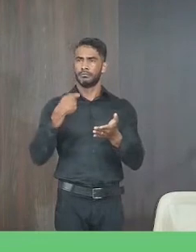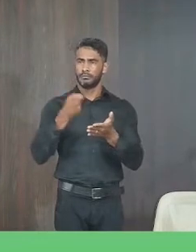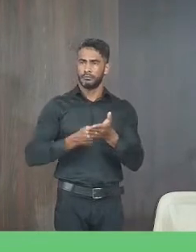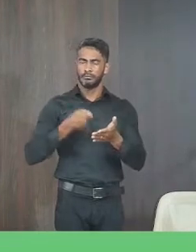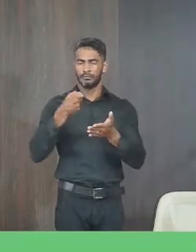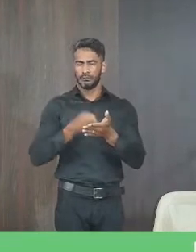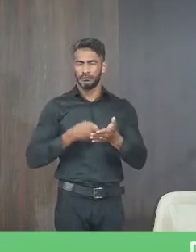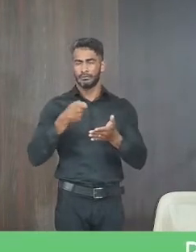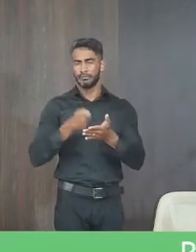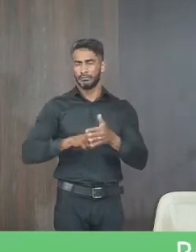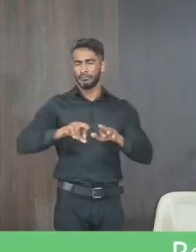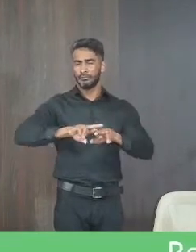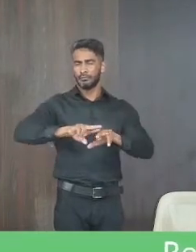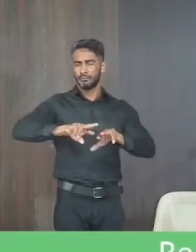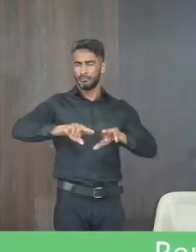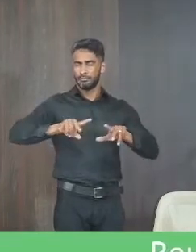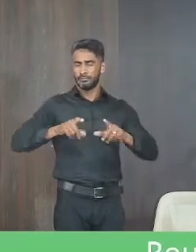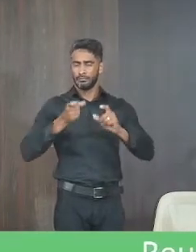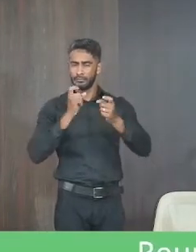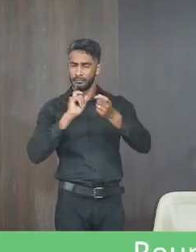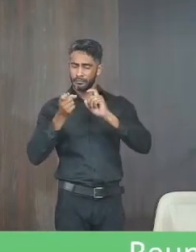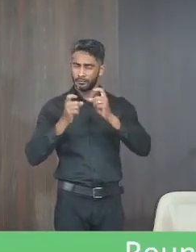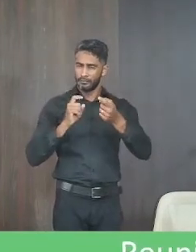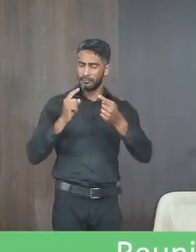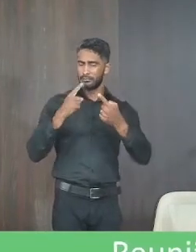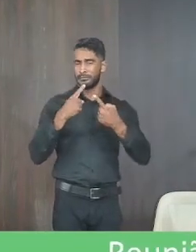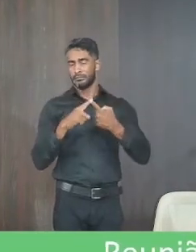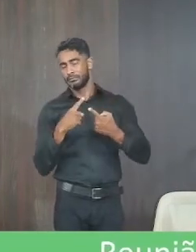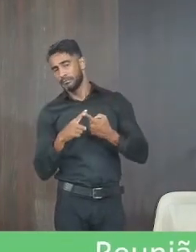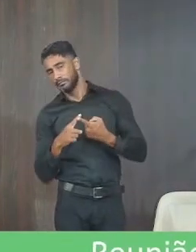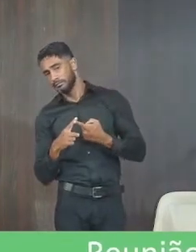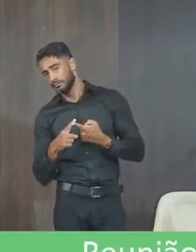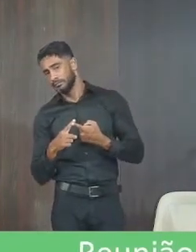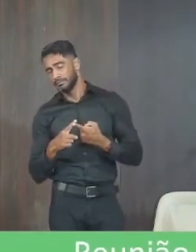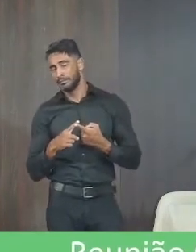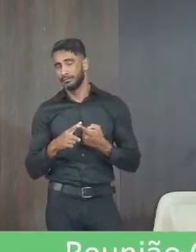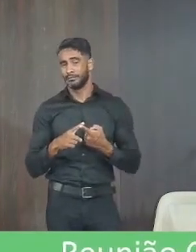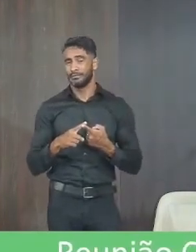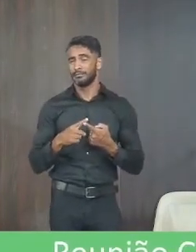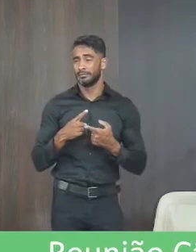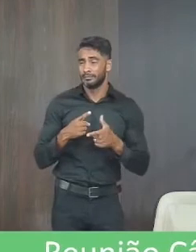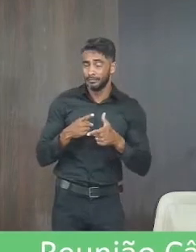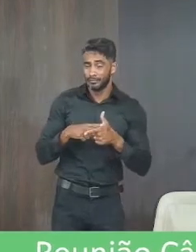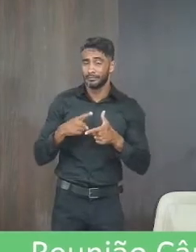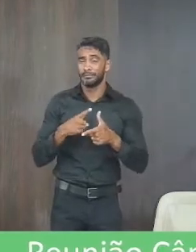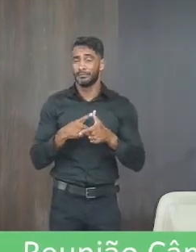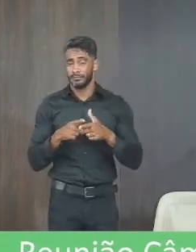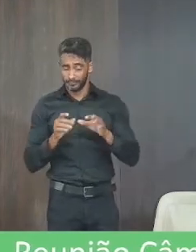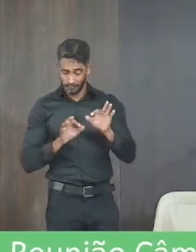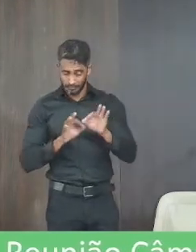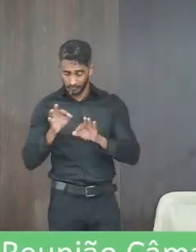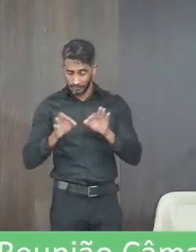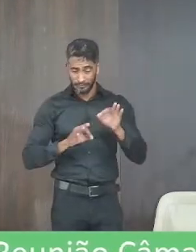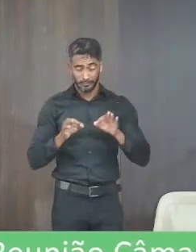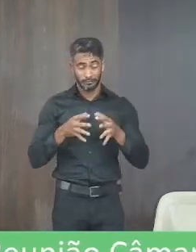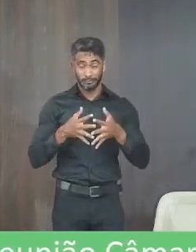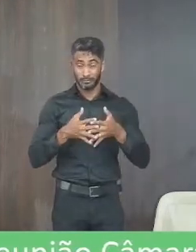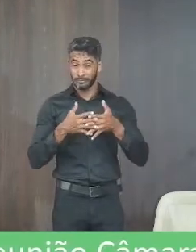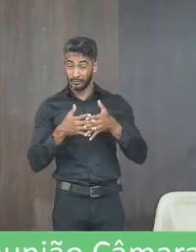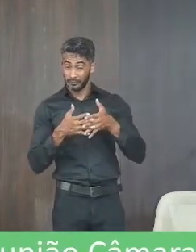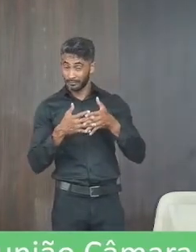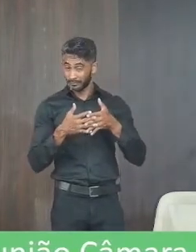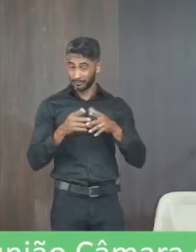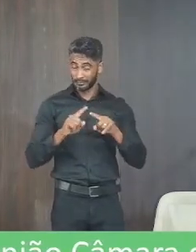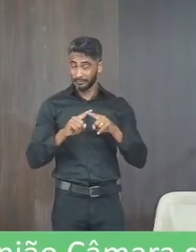reuniões e por motivos burocráticos mesmo nós sabemos que o plano ele é bem complexo